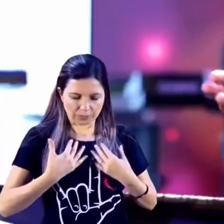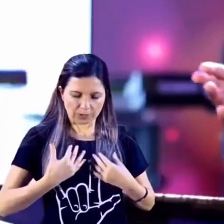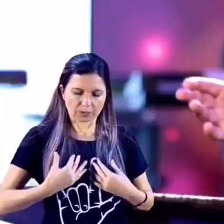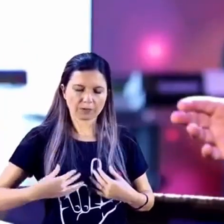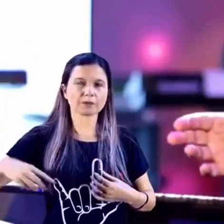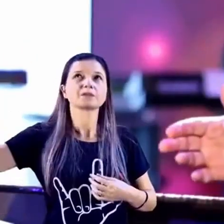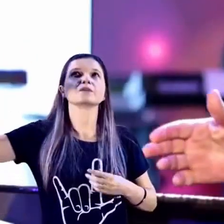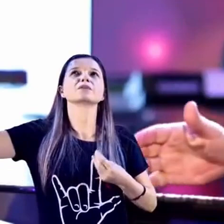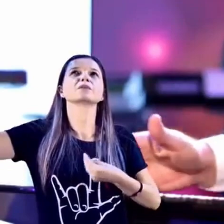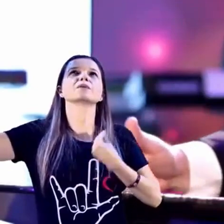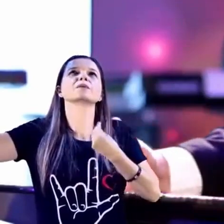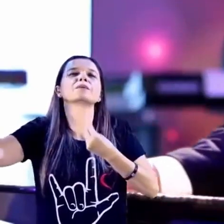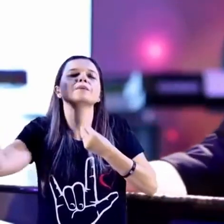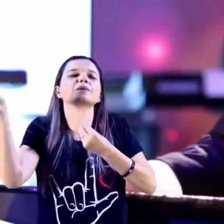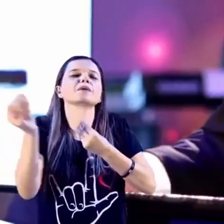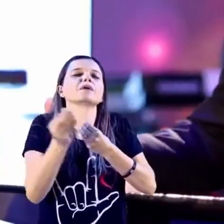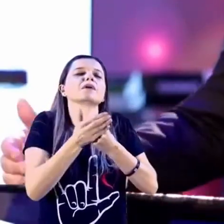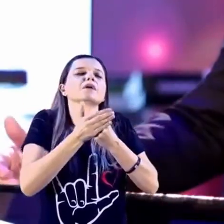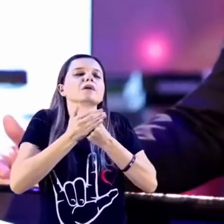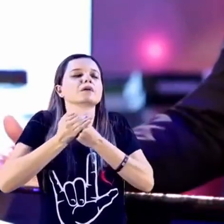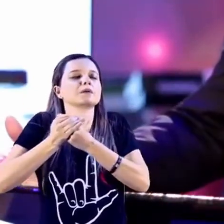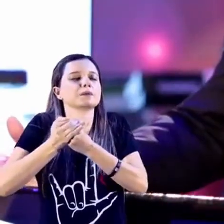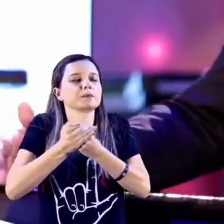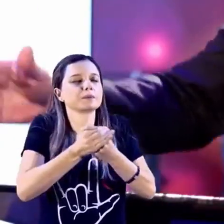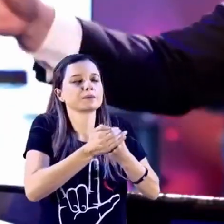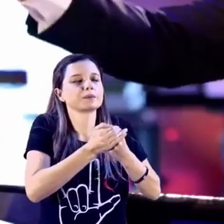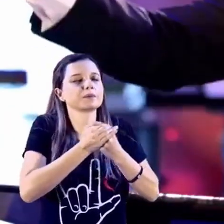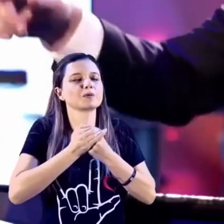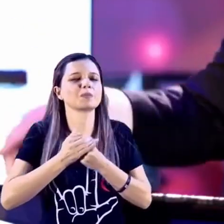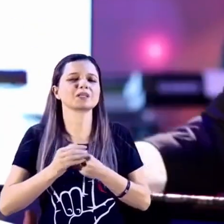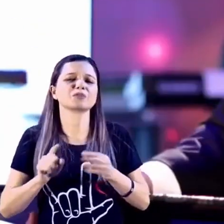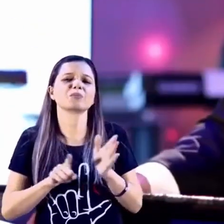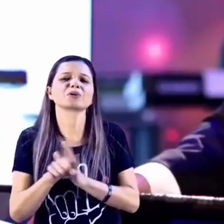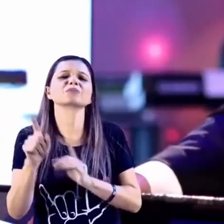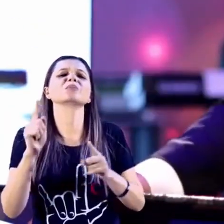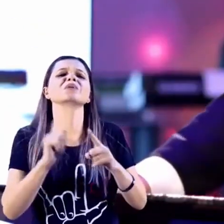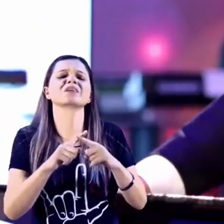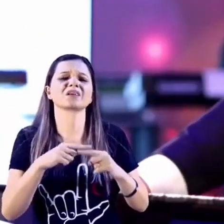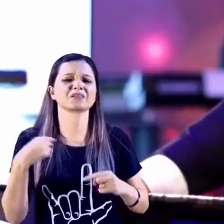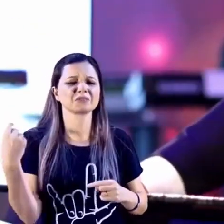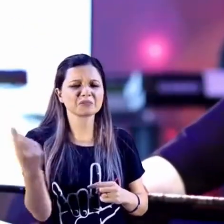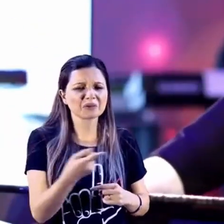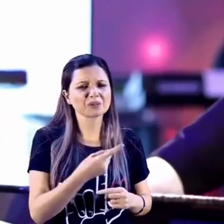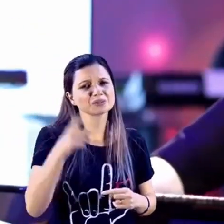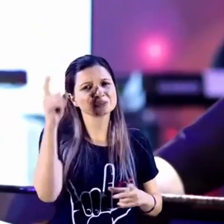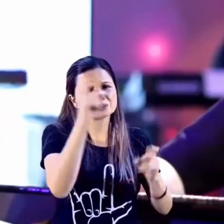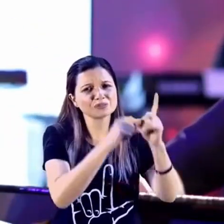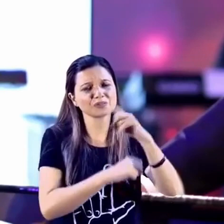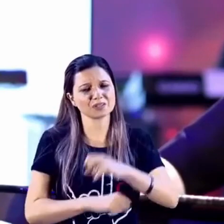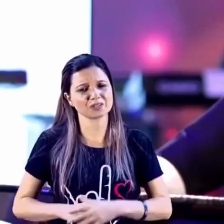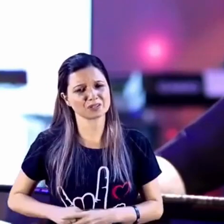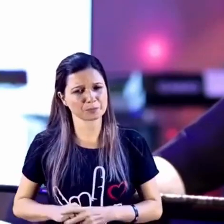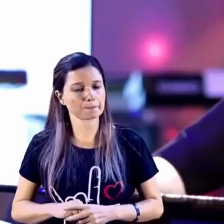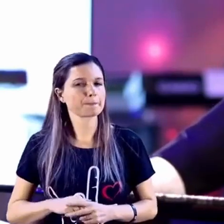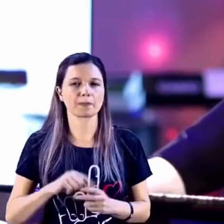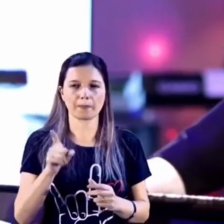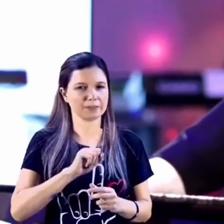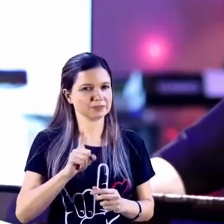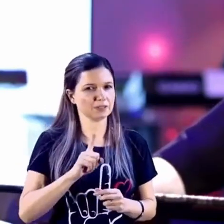nesse amor exagerado. Mas pastor, por que estamos passando por isso? Deus te guarde. Salmo 91 diz que